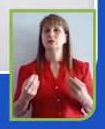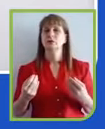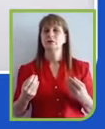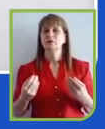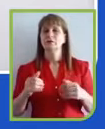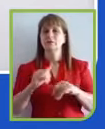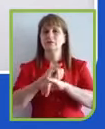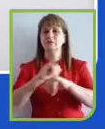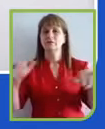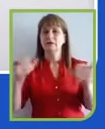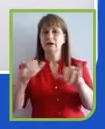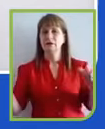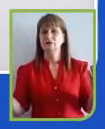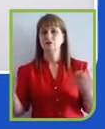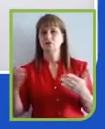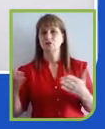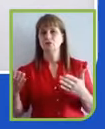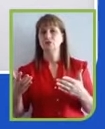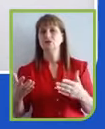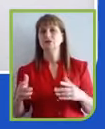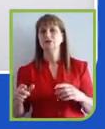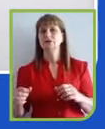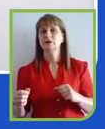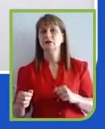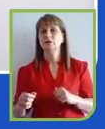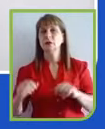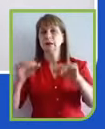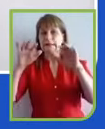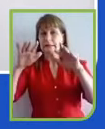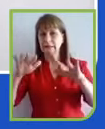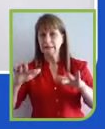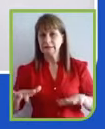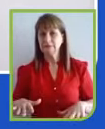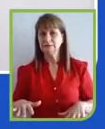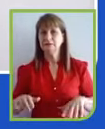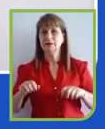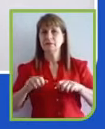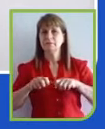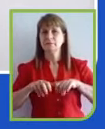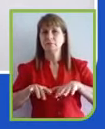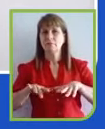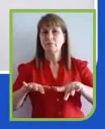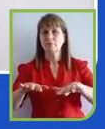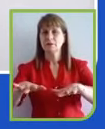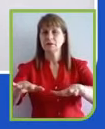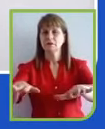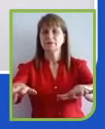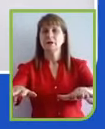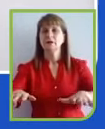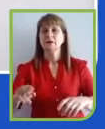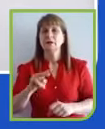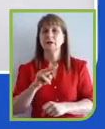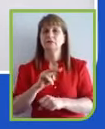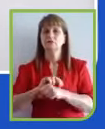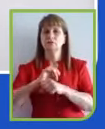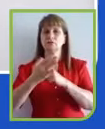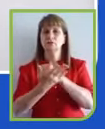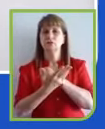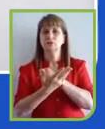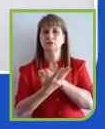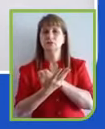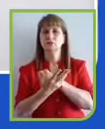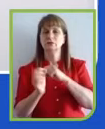fortalece esse ODS 17, que é o de integração, que trata a importância de parcerias entre diferentes atores da sociedade.